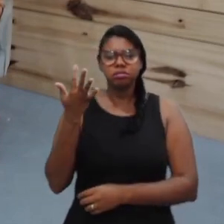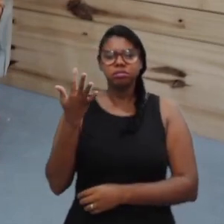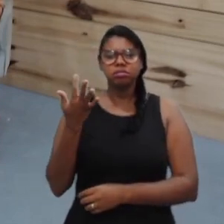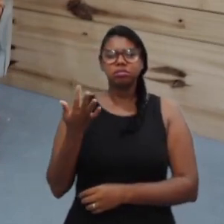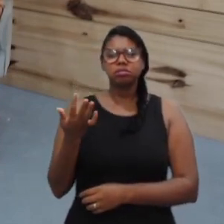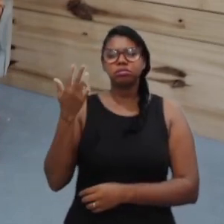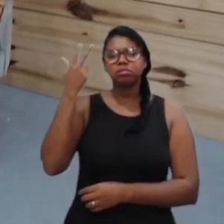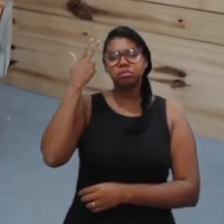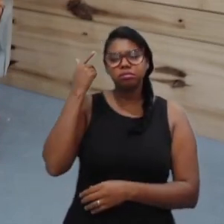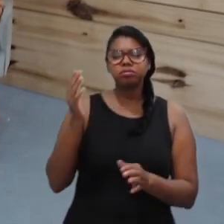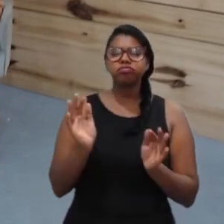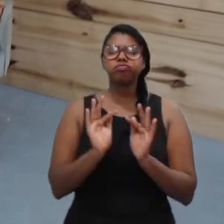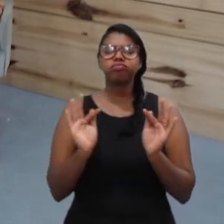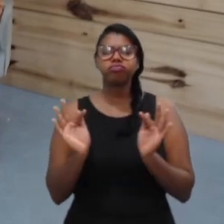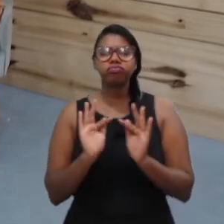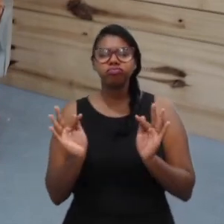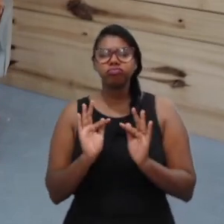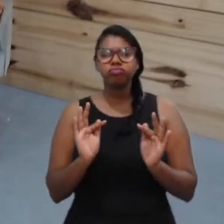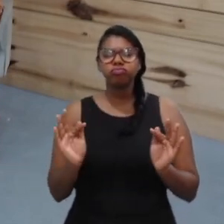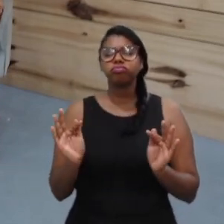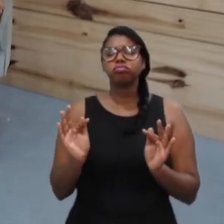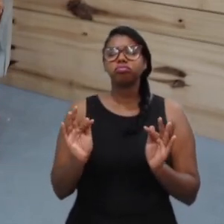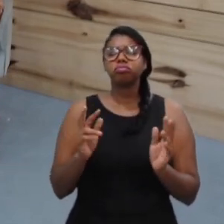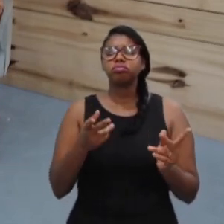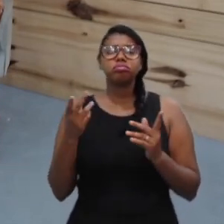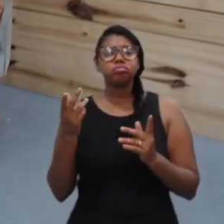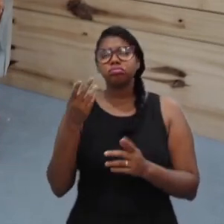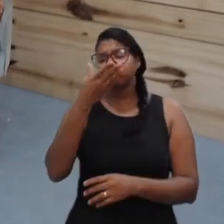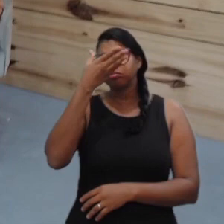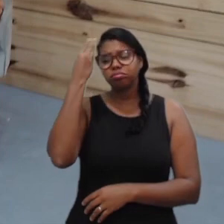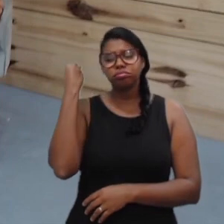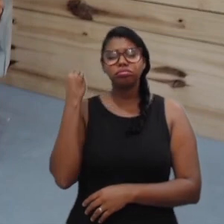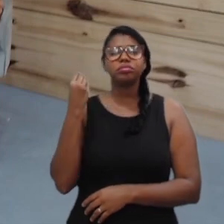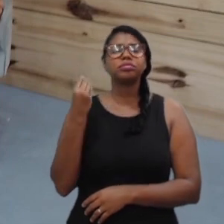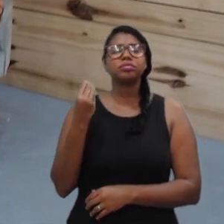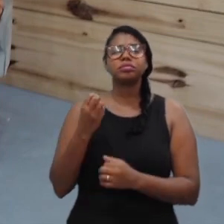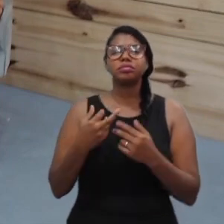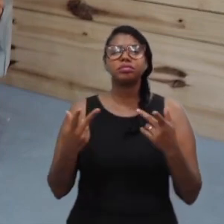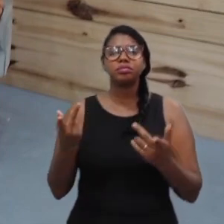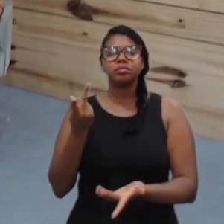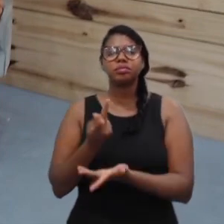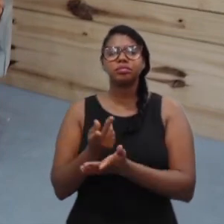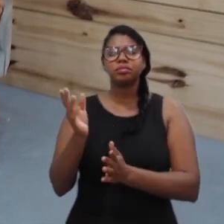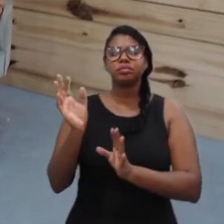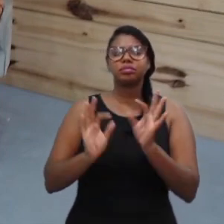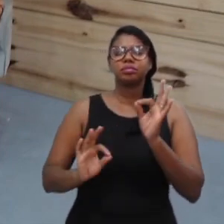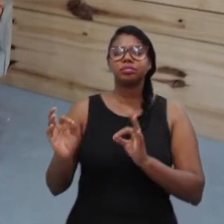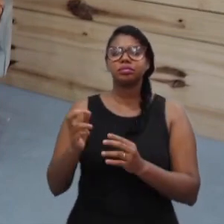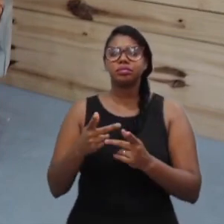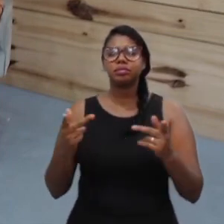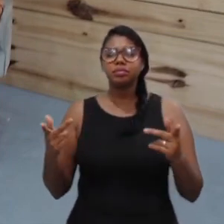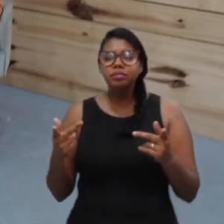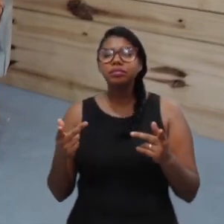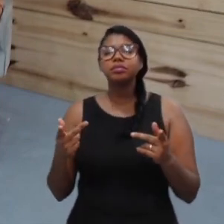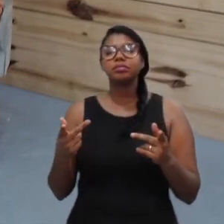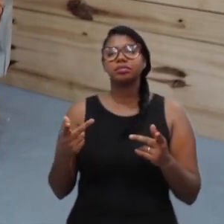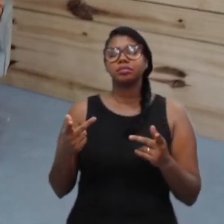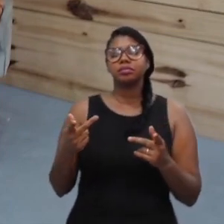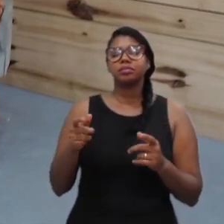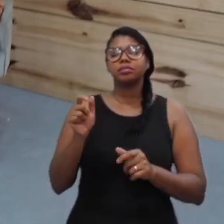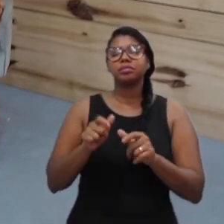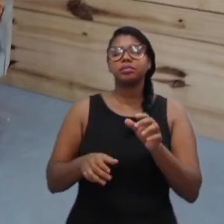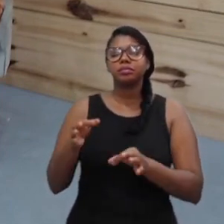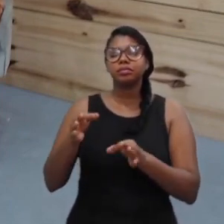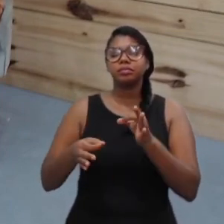que talvez ele passe desapercebido. Entretanto, para a organização, ele não é apenas um ato que